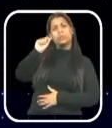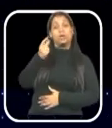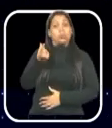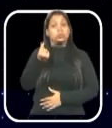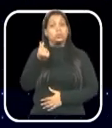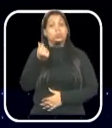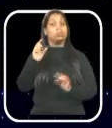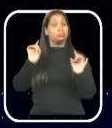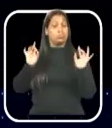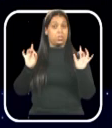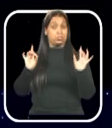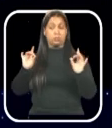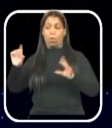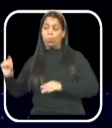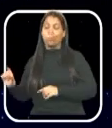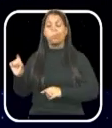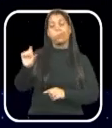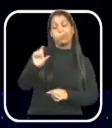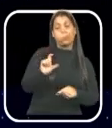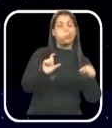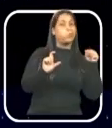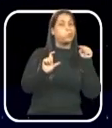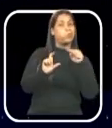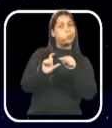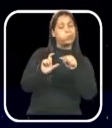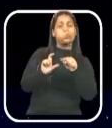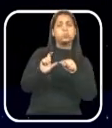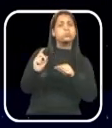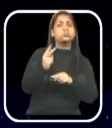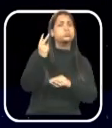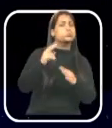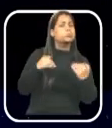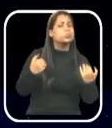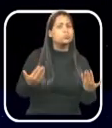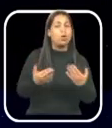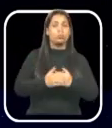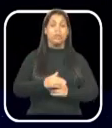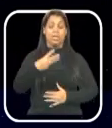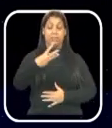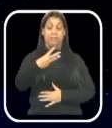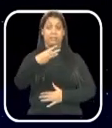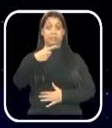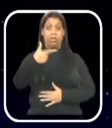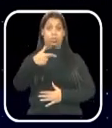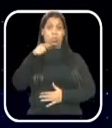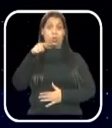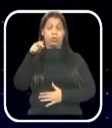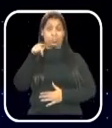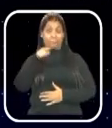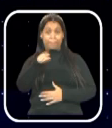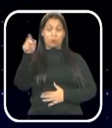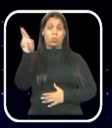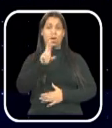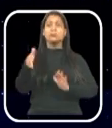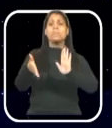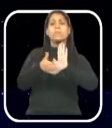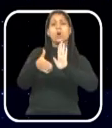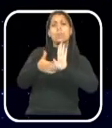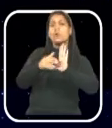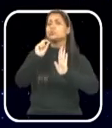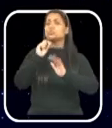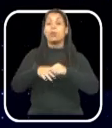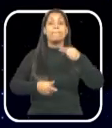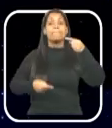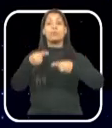que abre no orçamento fiscal do município crédito adicional especial no valor de R$ 32 mil para a proposta